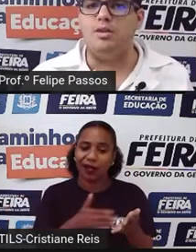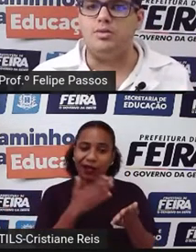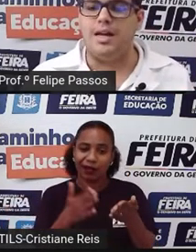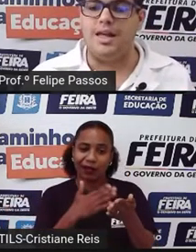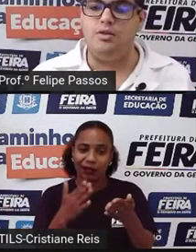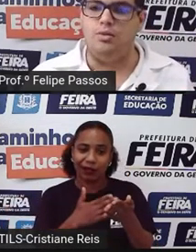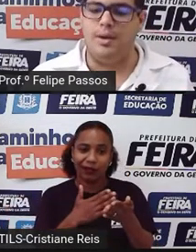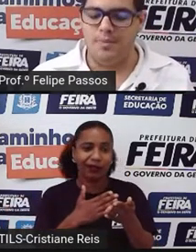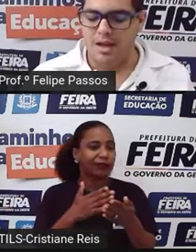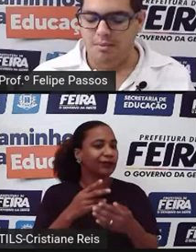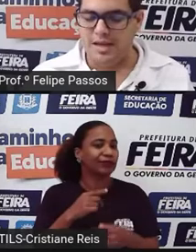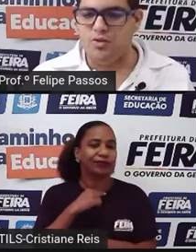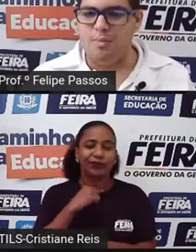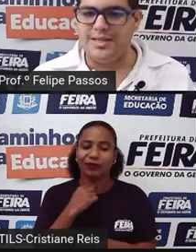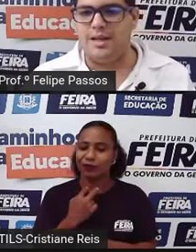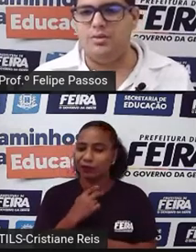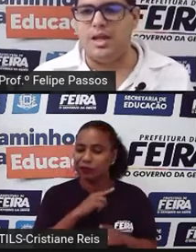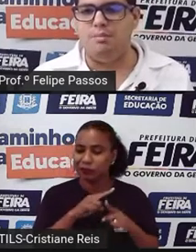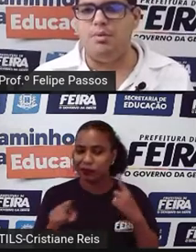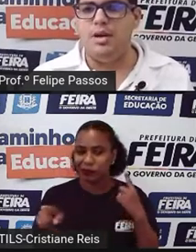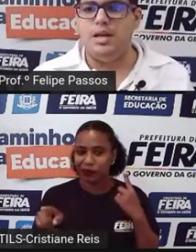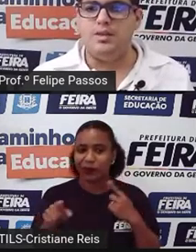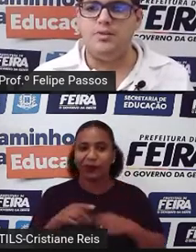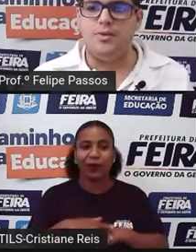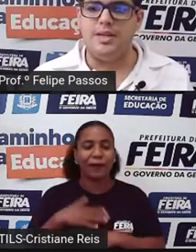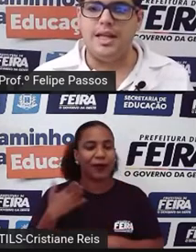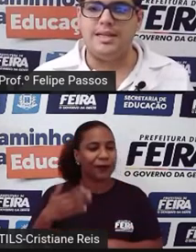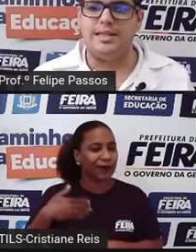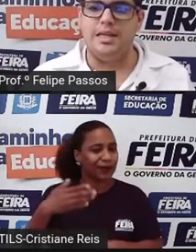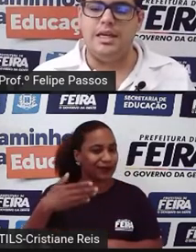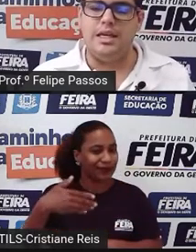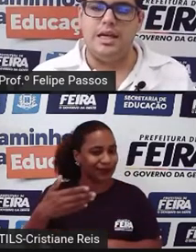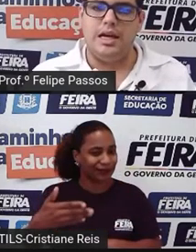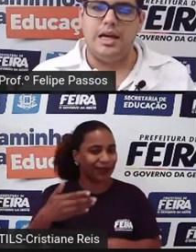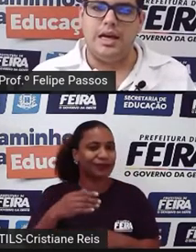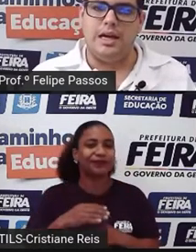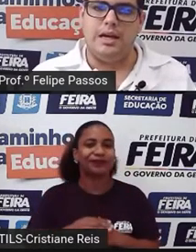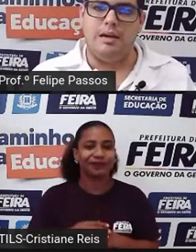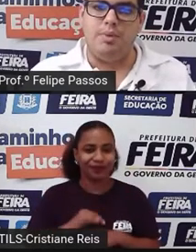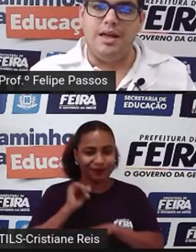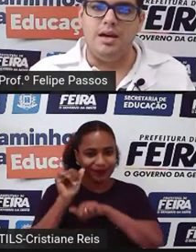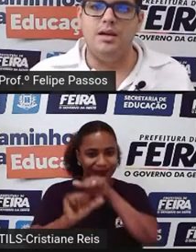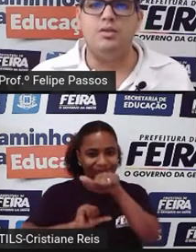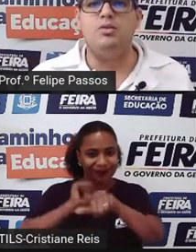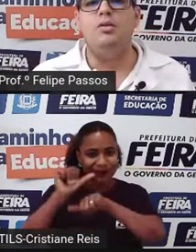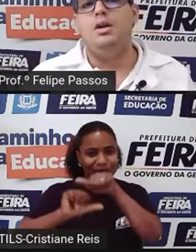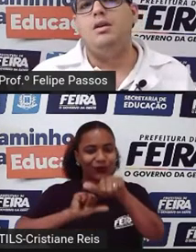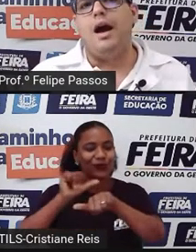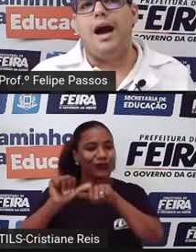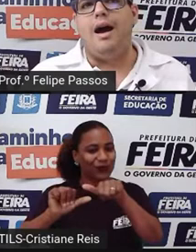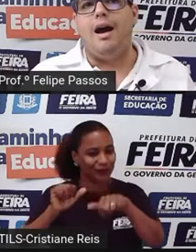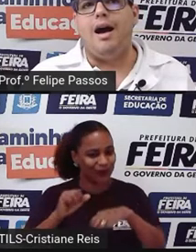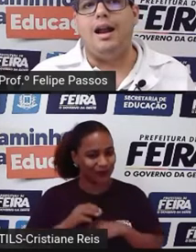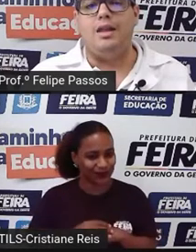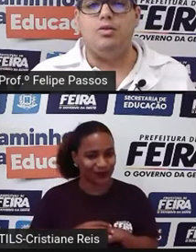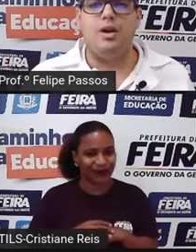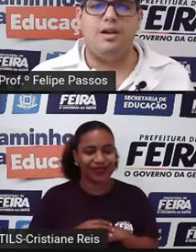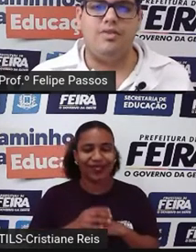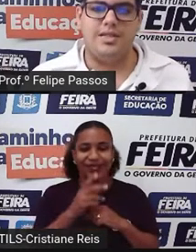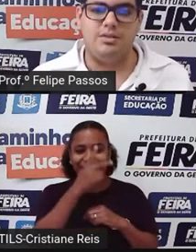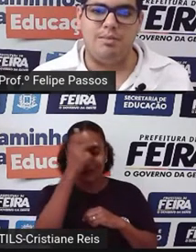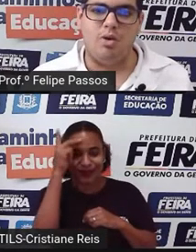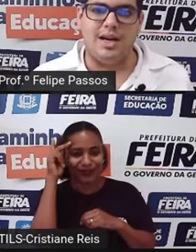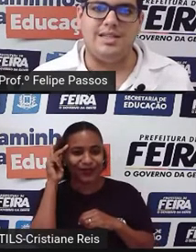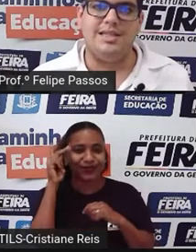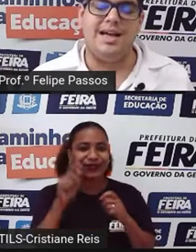documentos, a leitura. Mas com o passar do tempo, isso foi se ampliando, a leitura